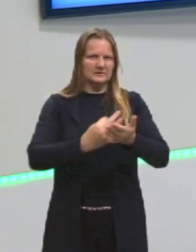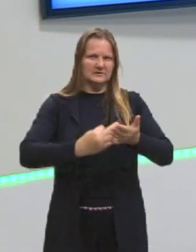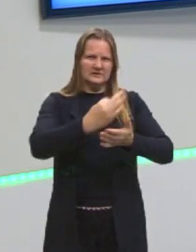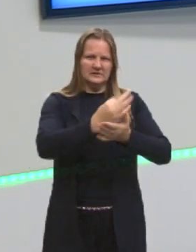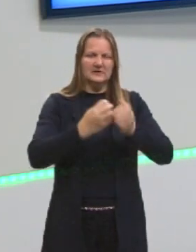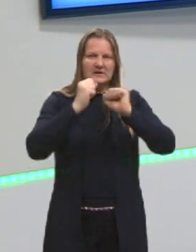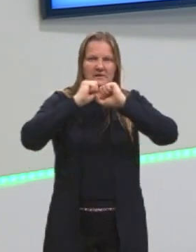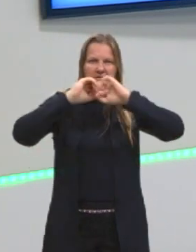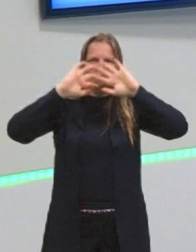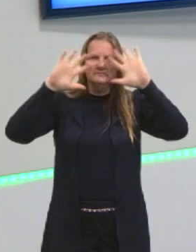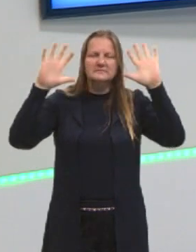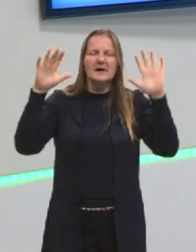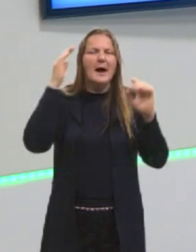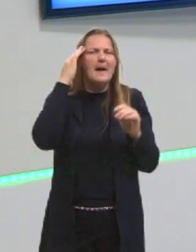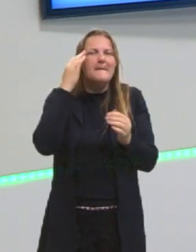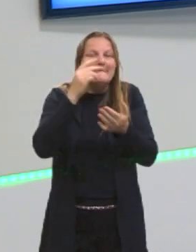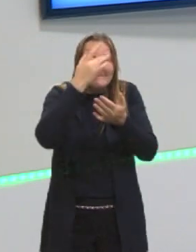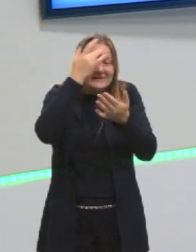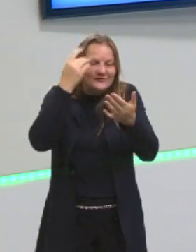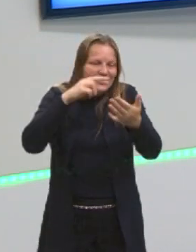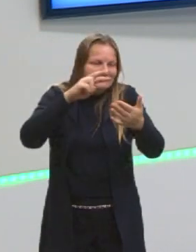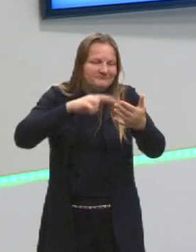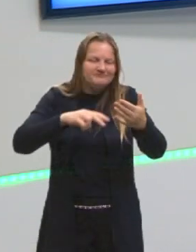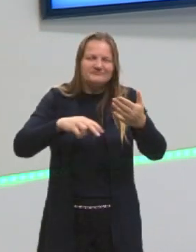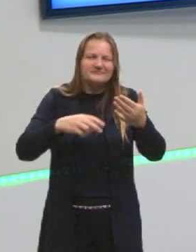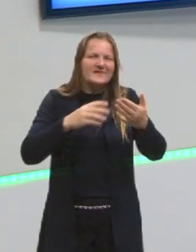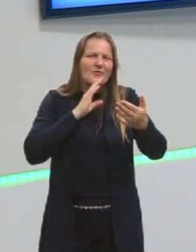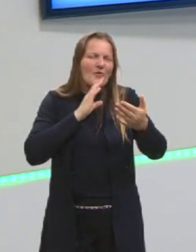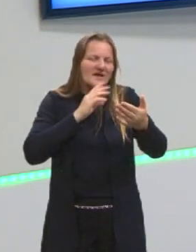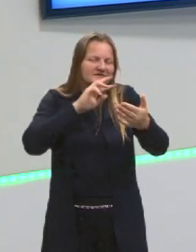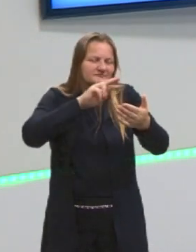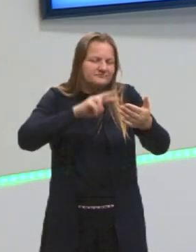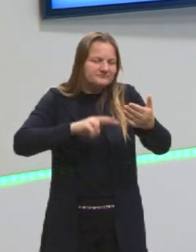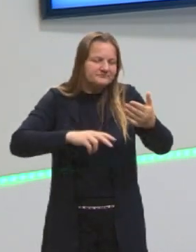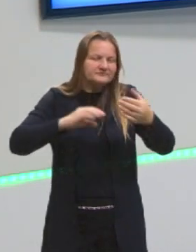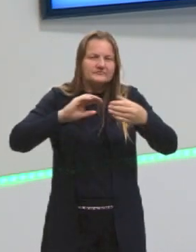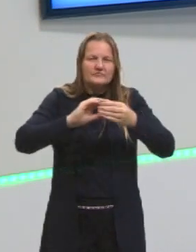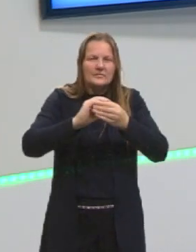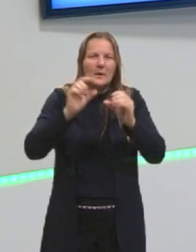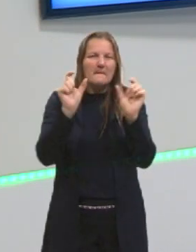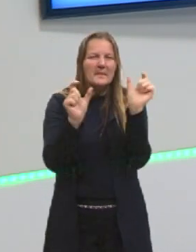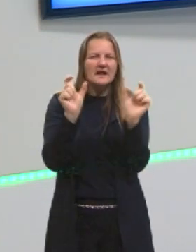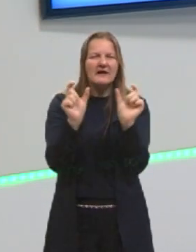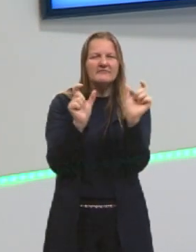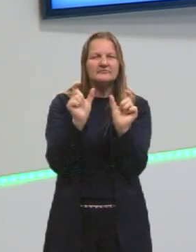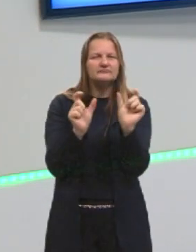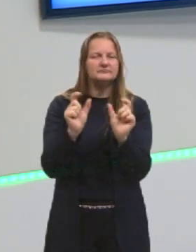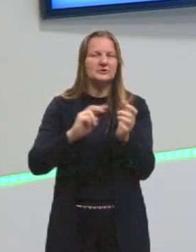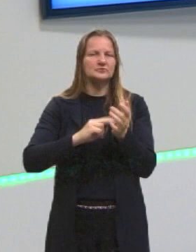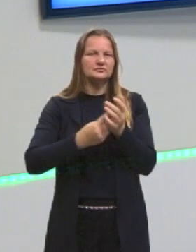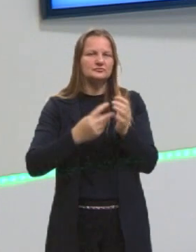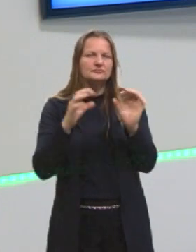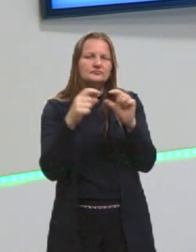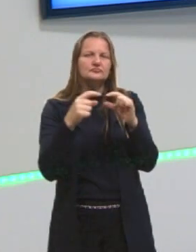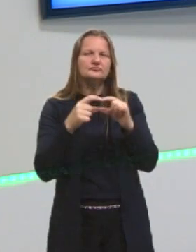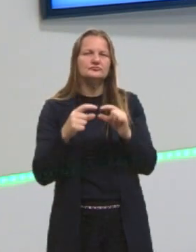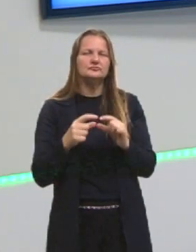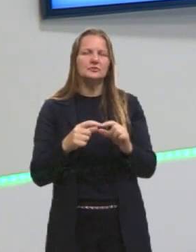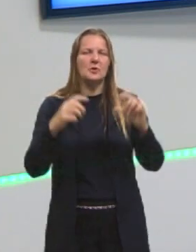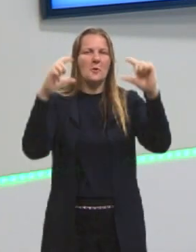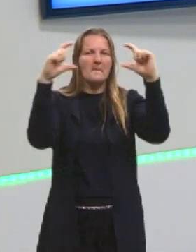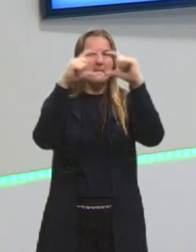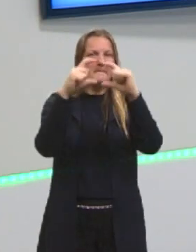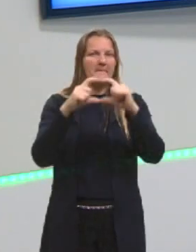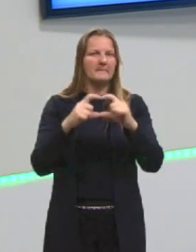claro, o teu texto fluido, em que as palavras se encaixam dentro dos significados, em que os períodos se